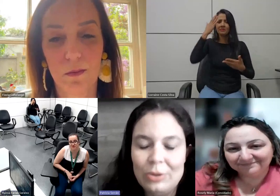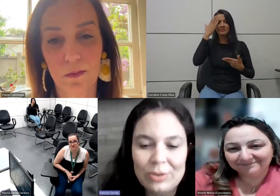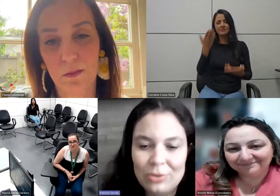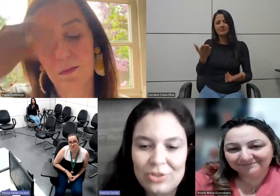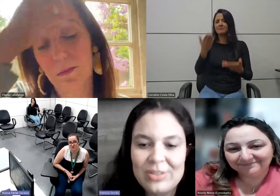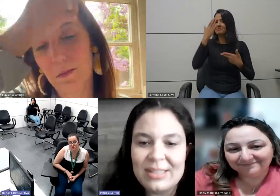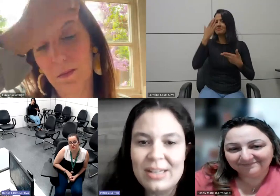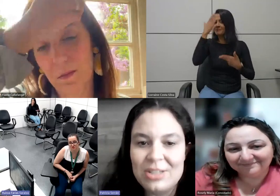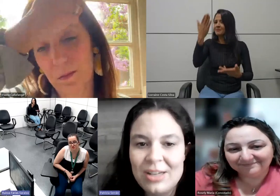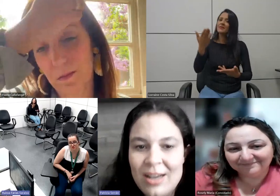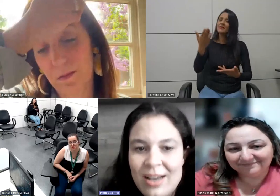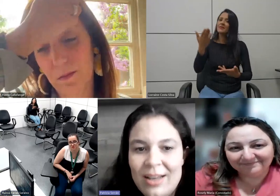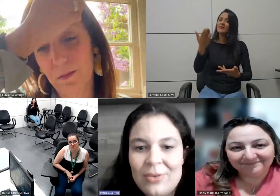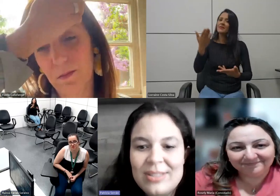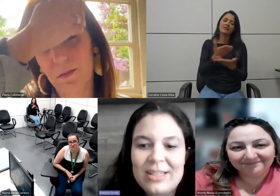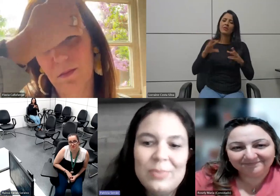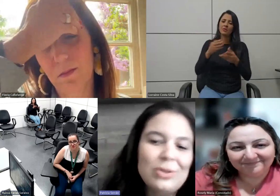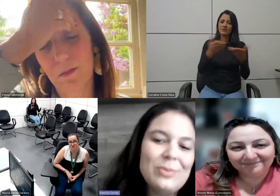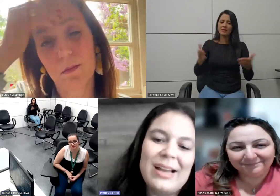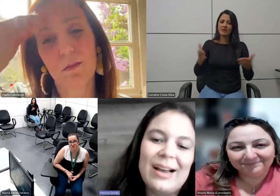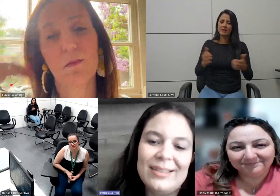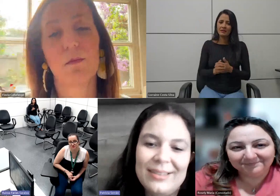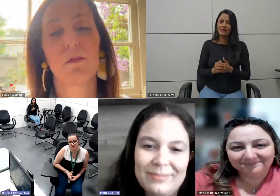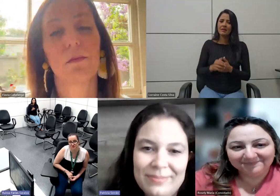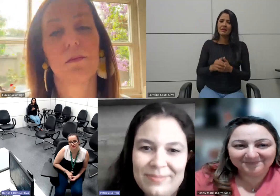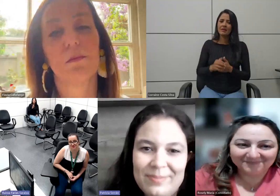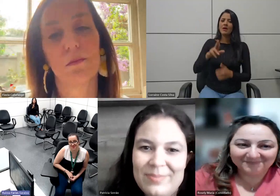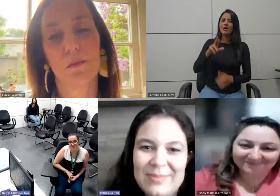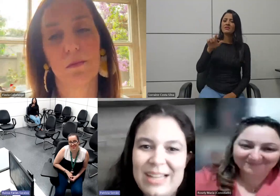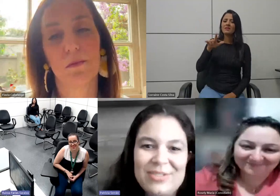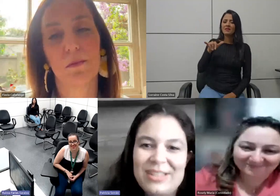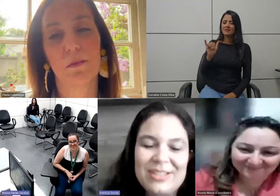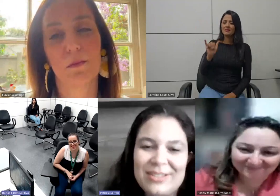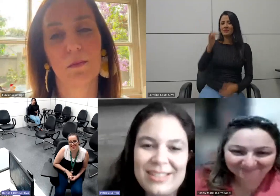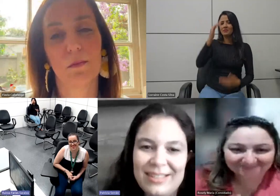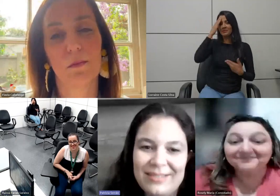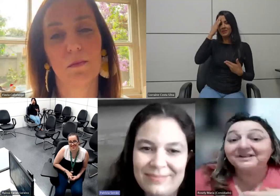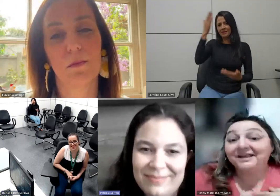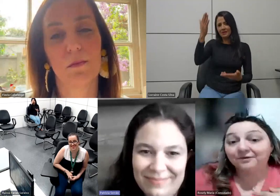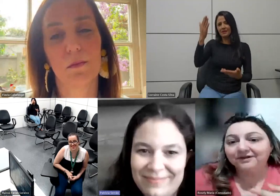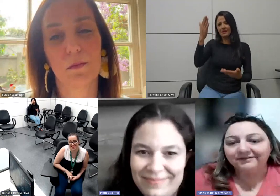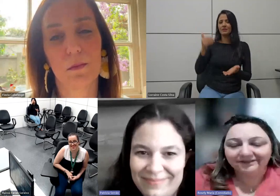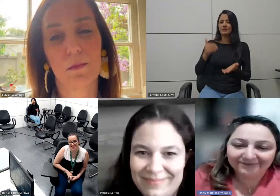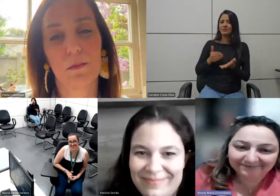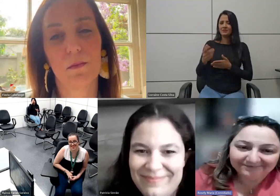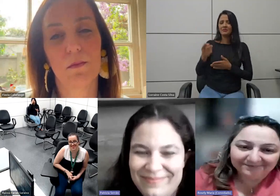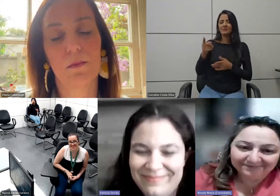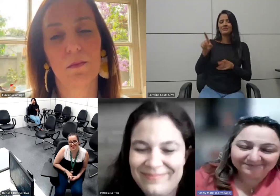e agradecer muito a todos vocês e Roseli muito obrigada desde o início assim